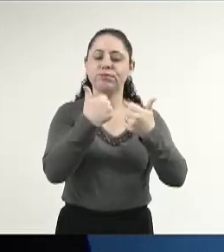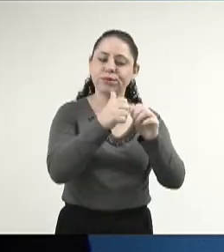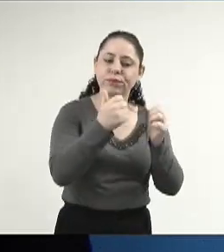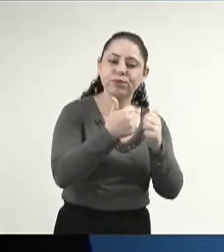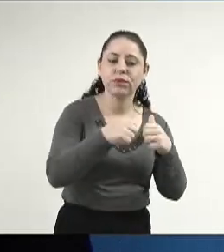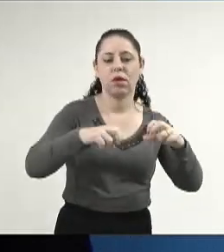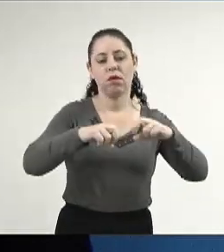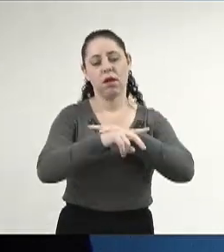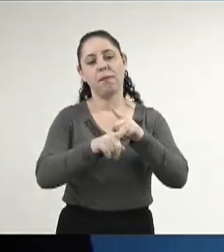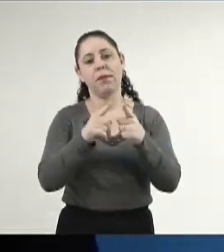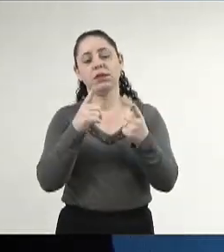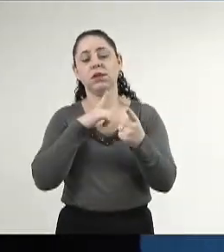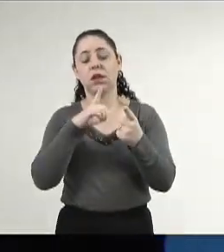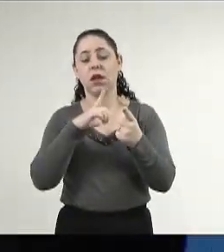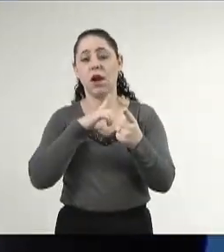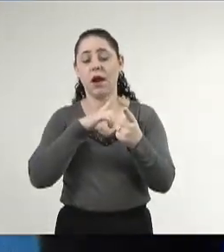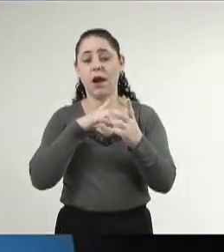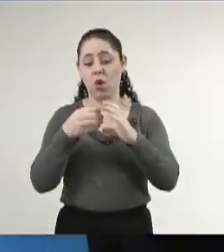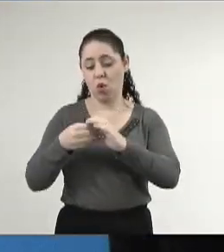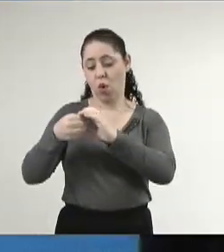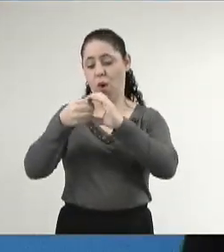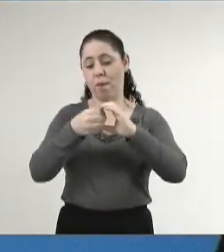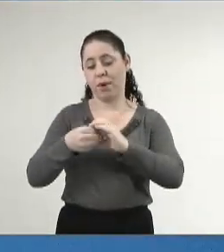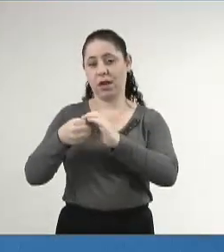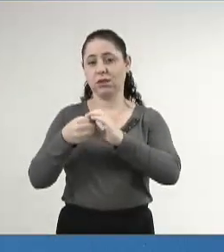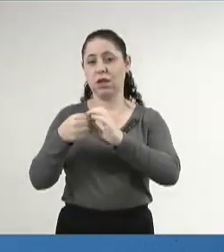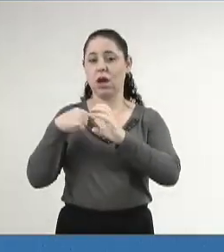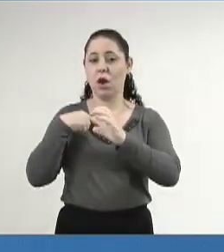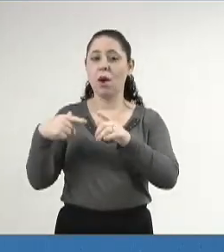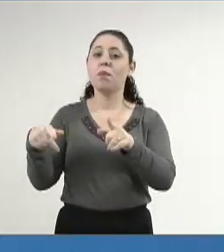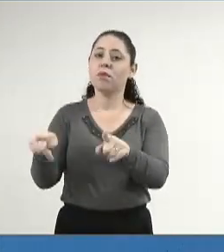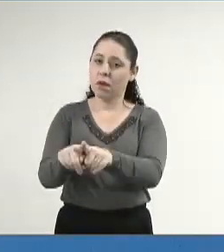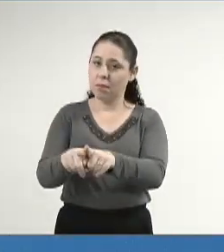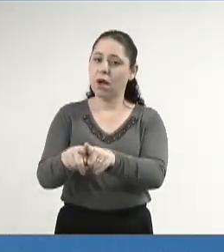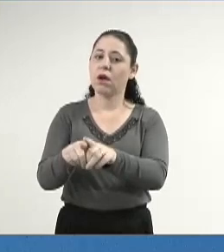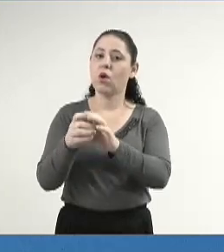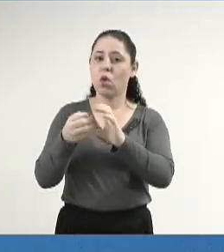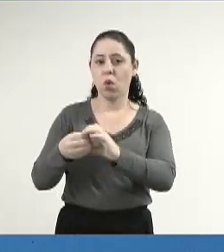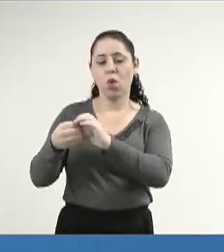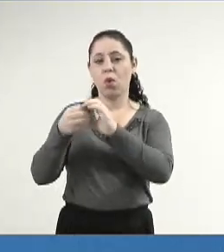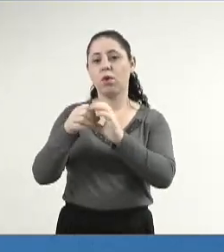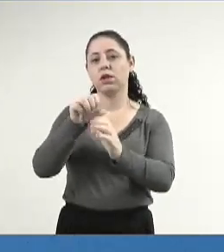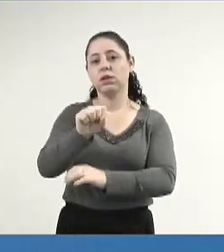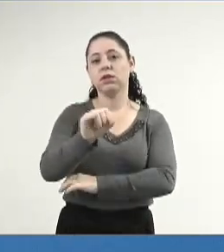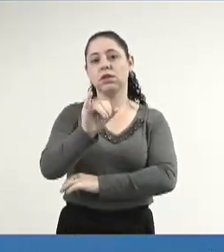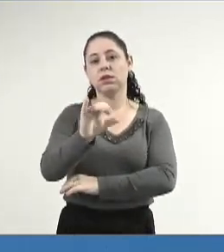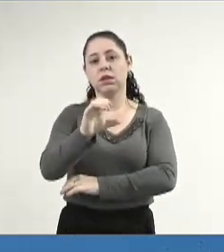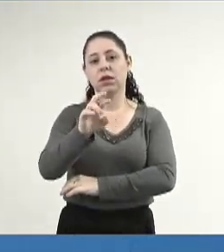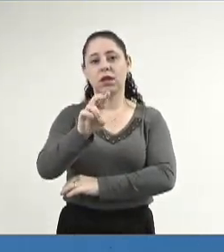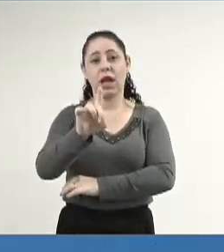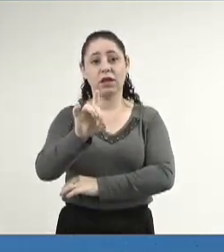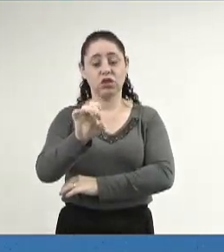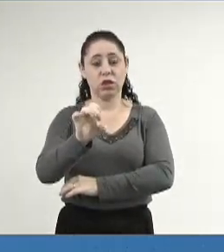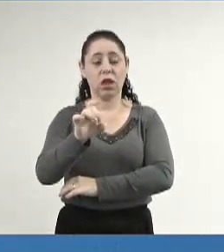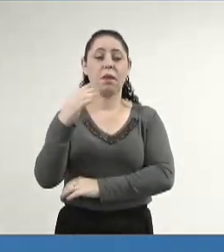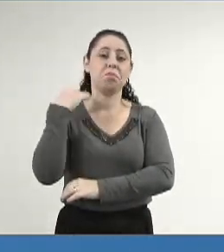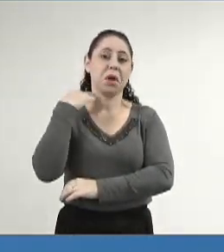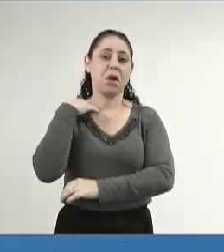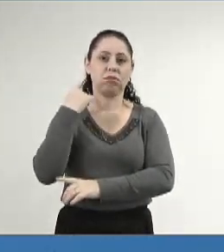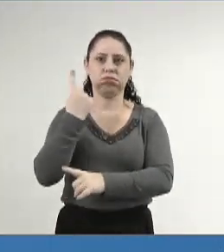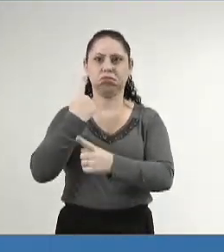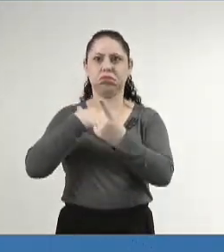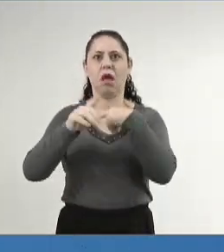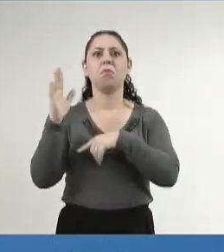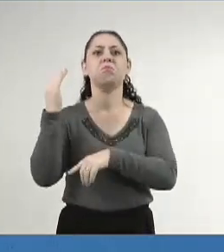e tantas outras, mas a cooperativa, como eu sou cooperado do Cicred, que hoje cresceu, que transformou num